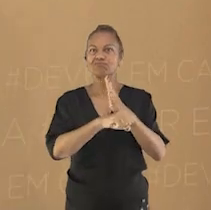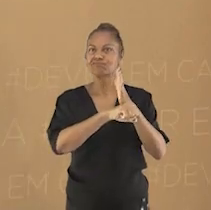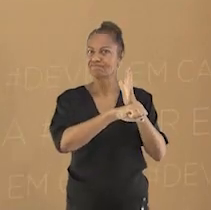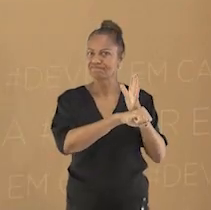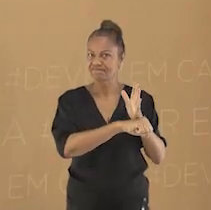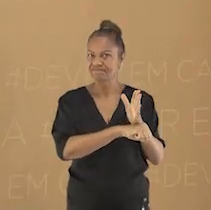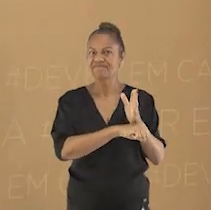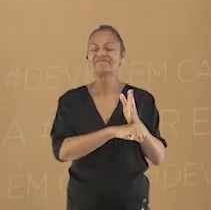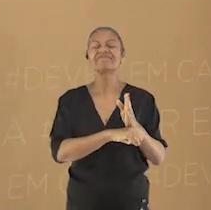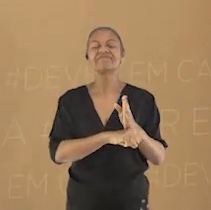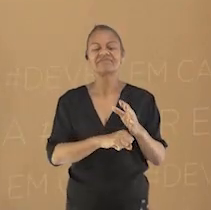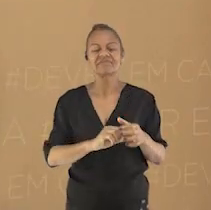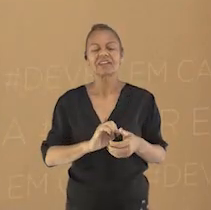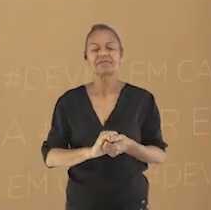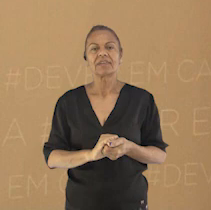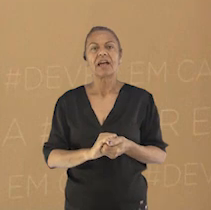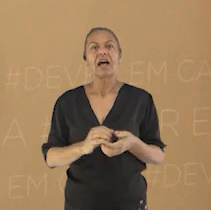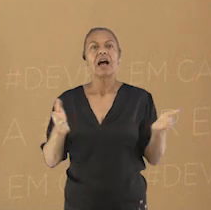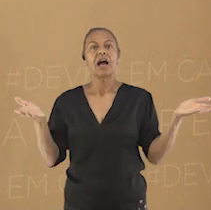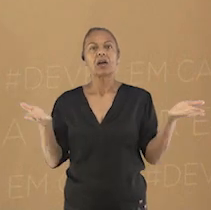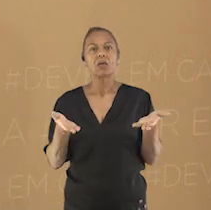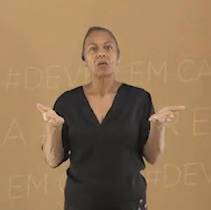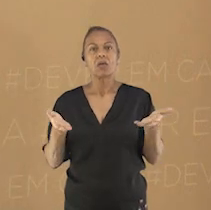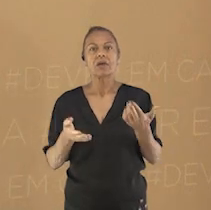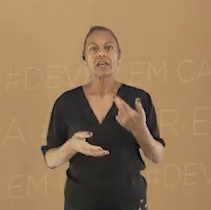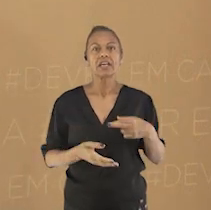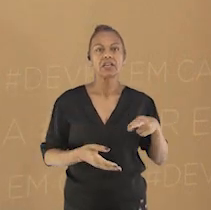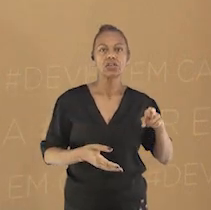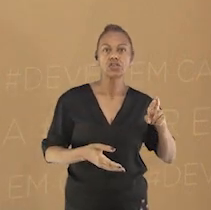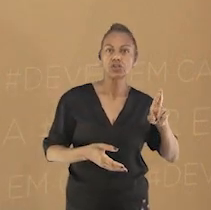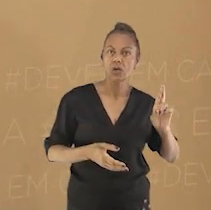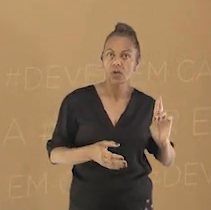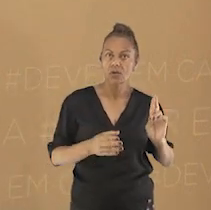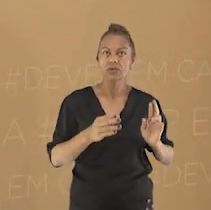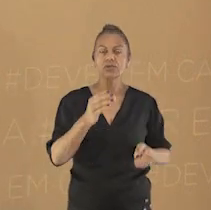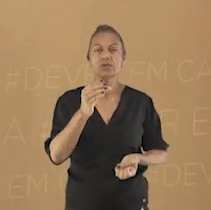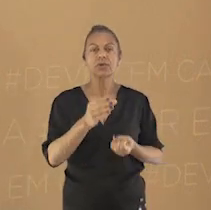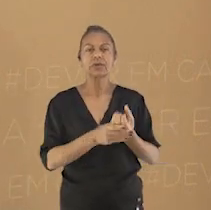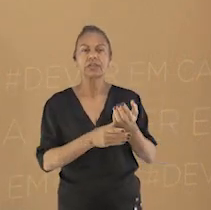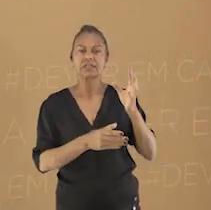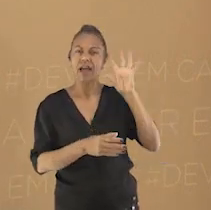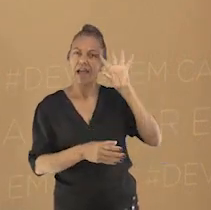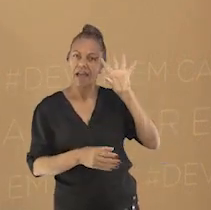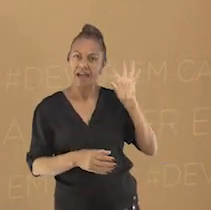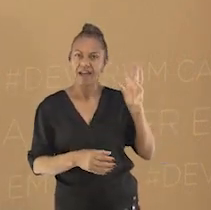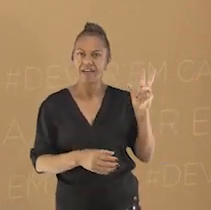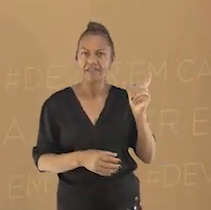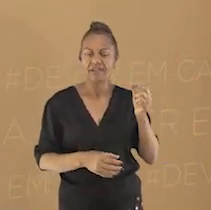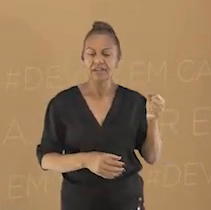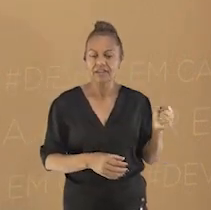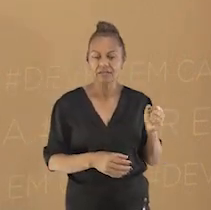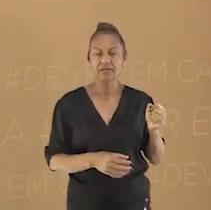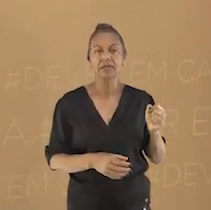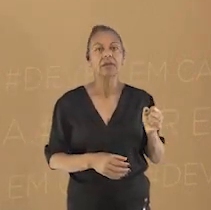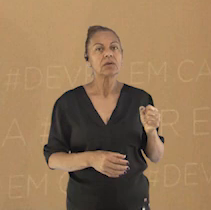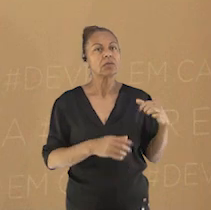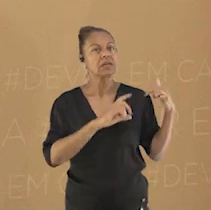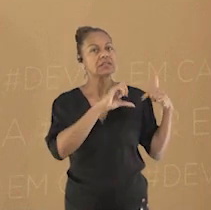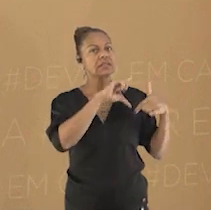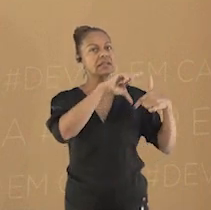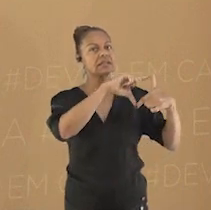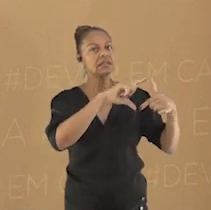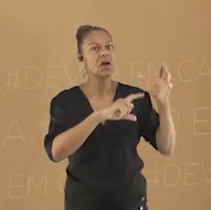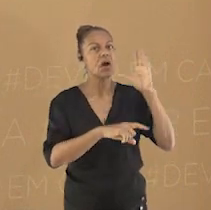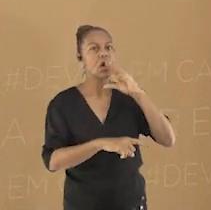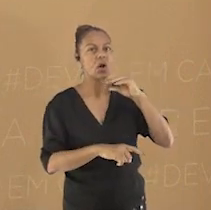Vamos continuar. Vamos conhecer as religiões de origem africana com a sua tradição oral e o seu conhecimento e suas